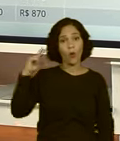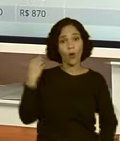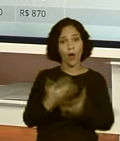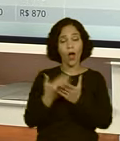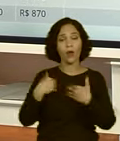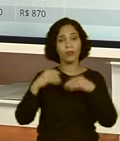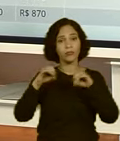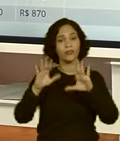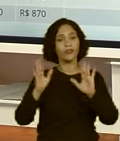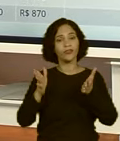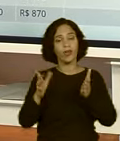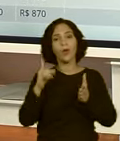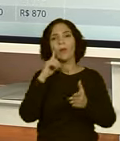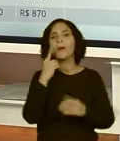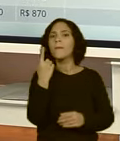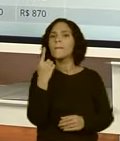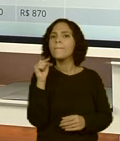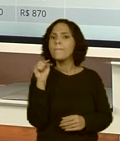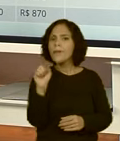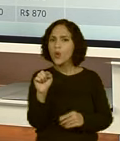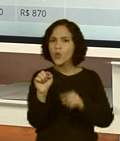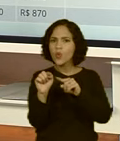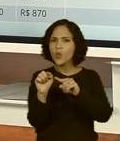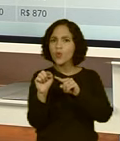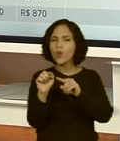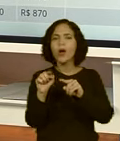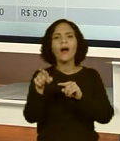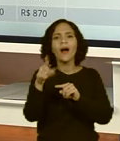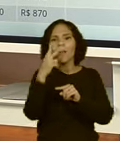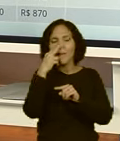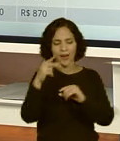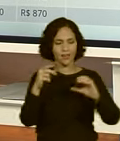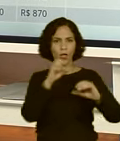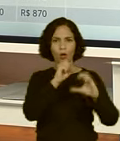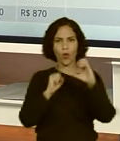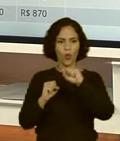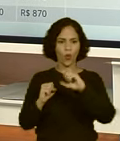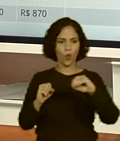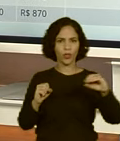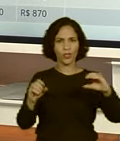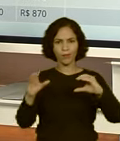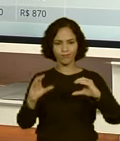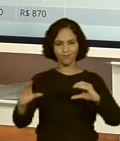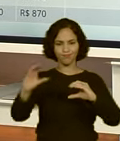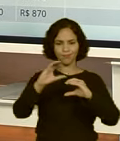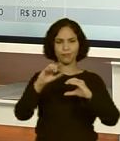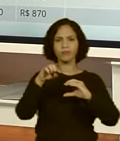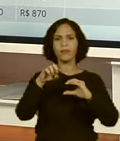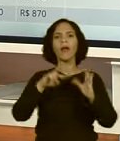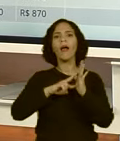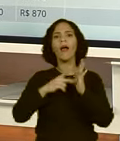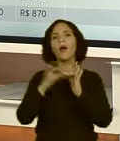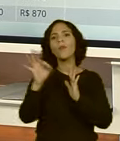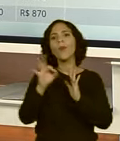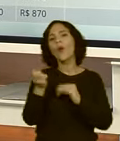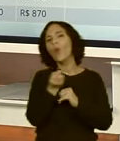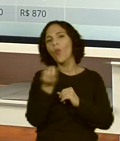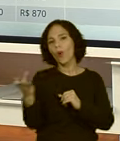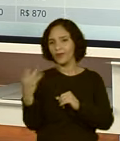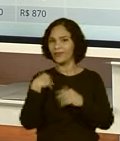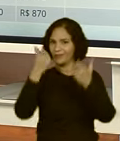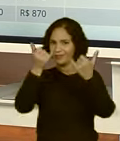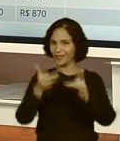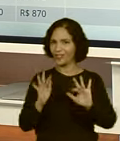quantos por cento esses R$.000,00 é mais do que R$ 800,00, lembra? No terceiro mês, aí a